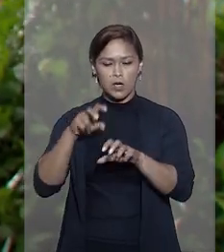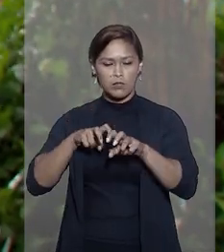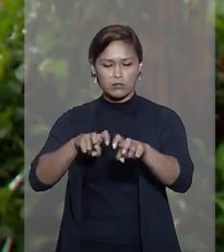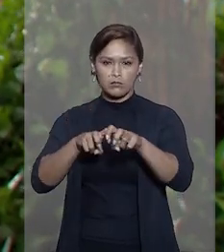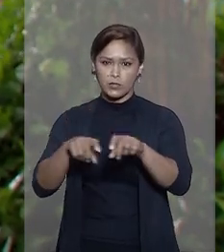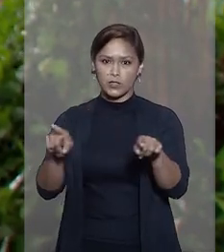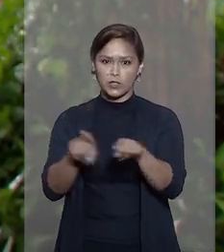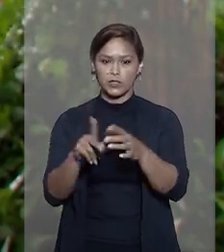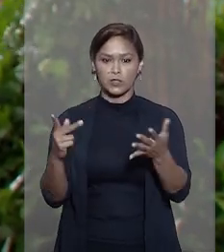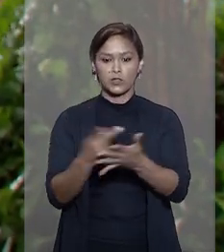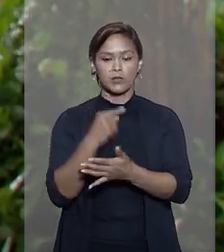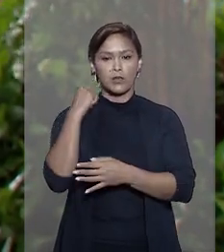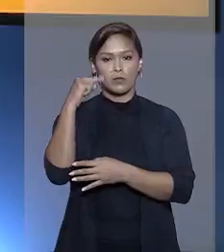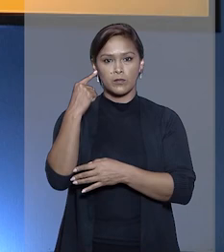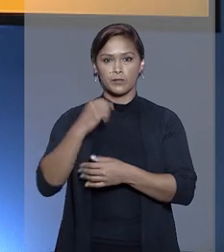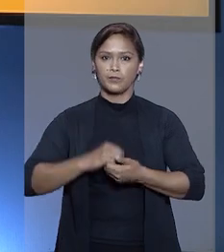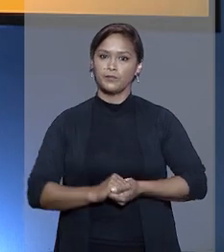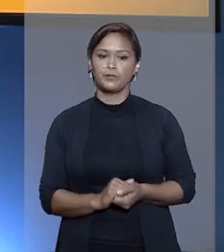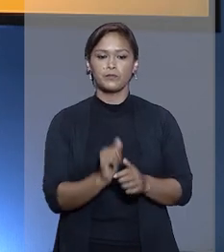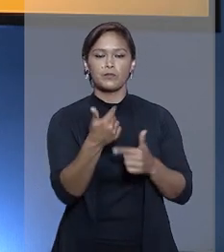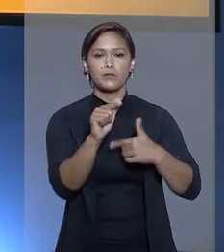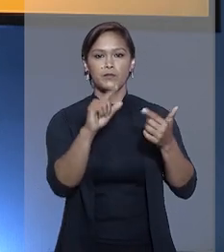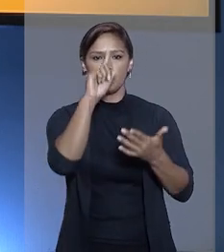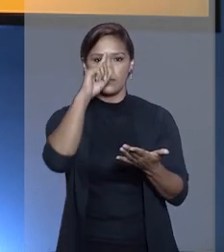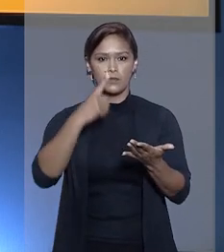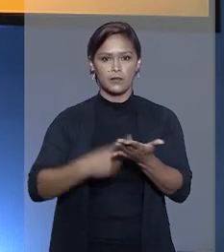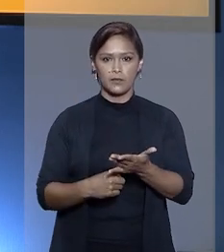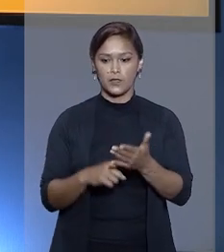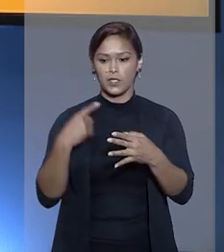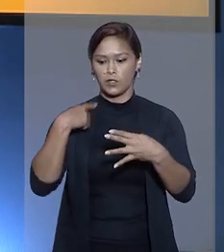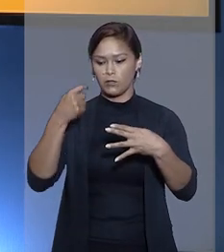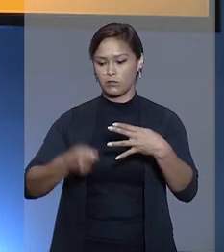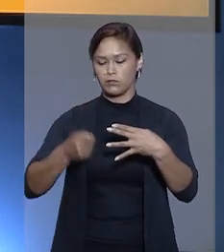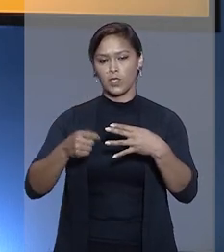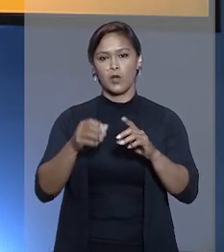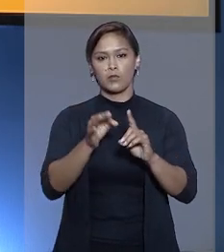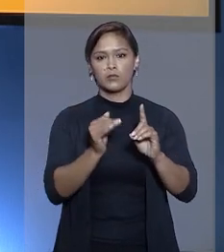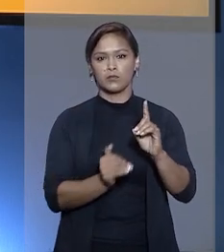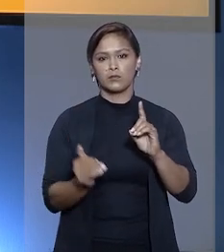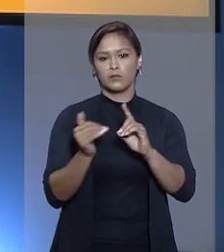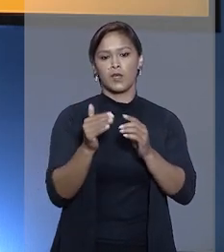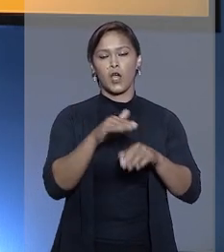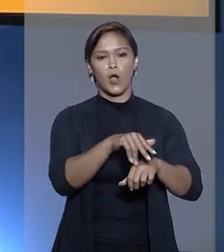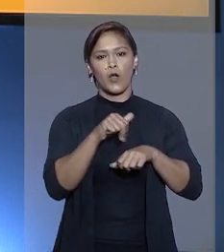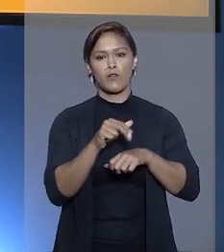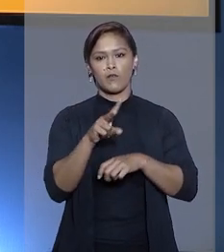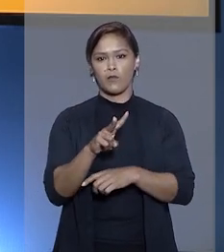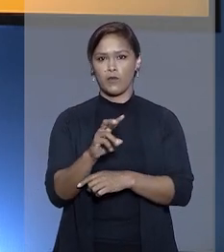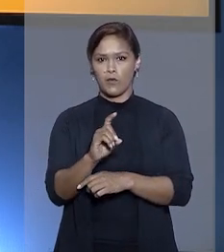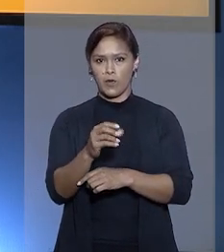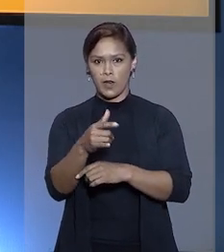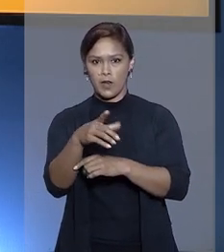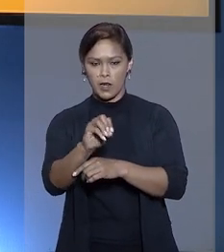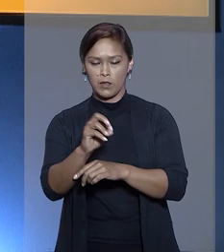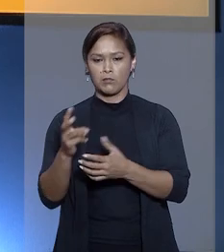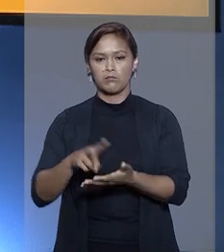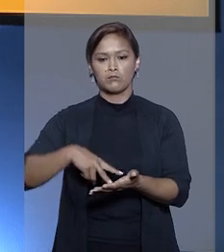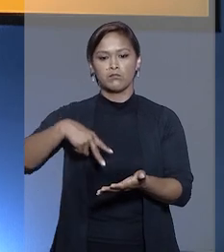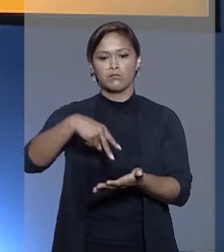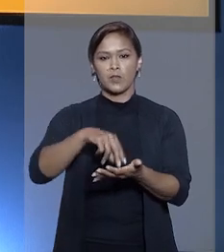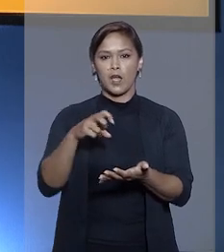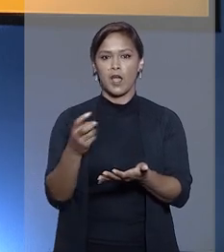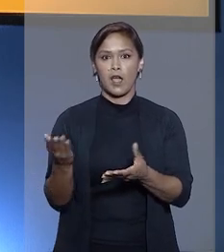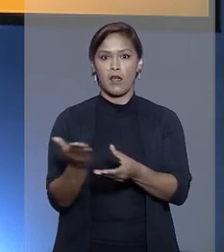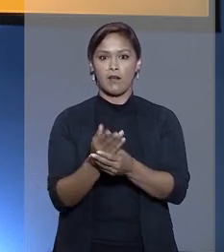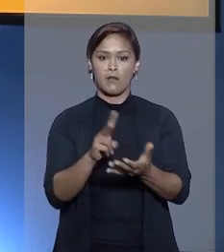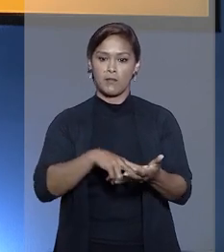conduta imputada ao denunciado. Em outra decisão monocrática, o desembargador convocado Olindo Menezes manteve a ação